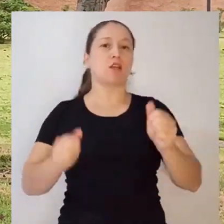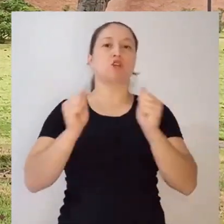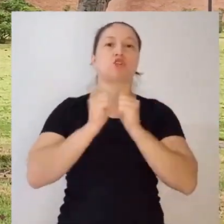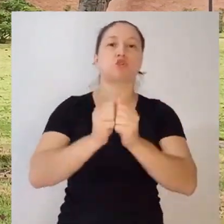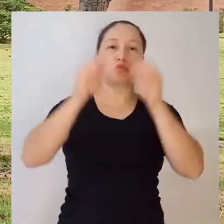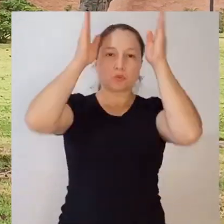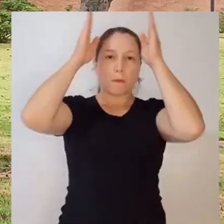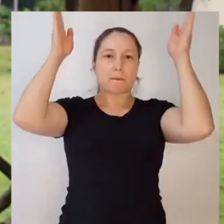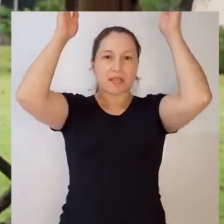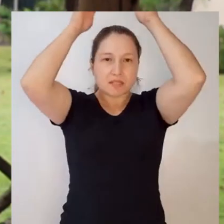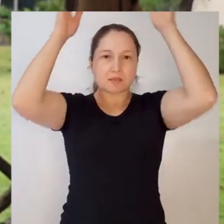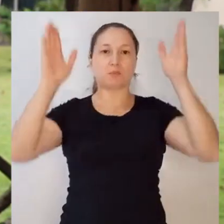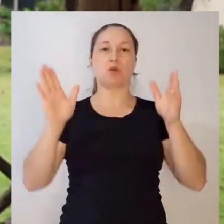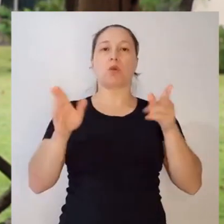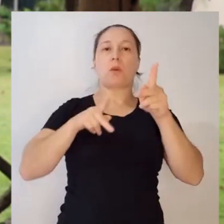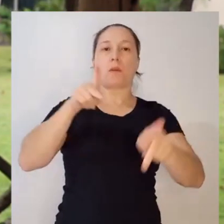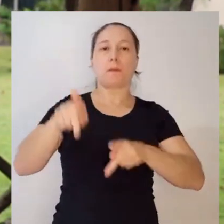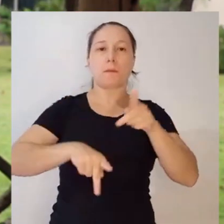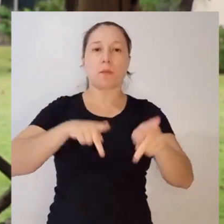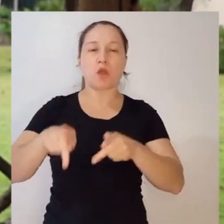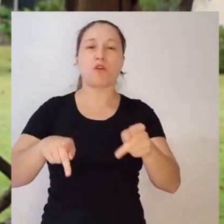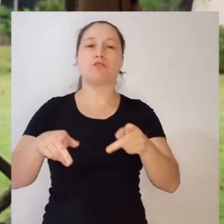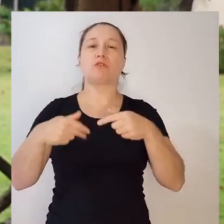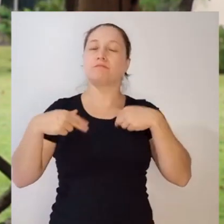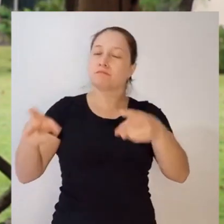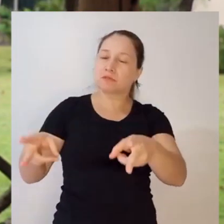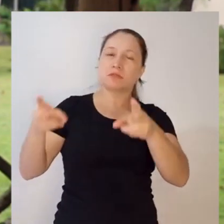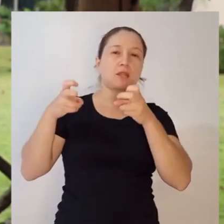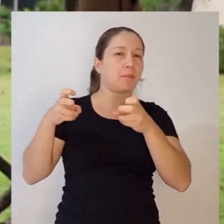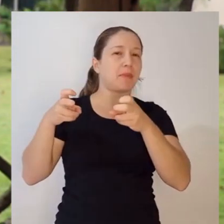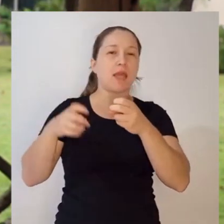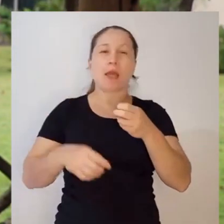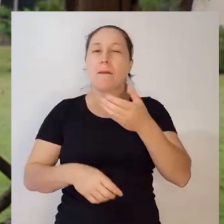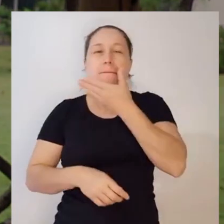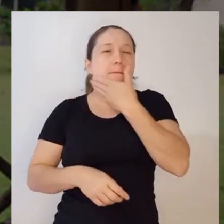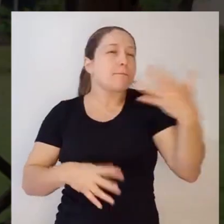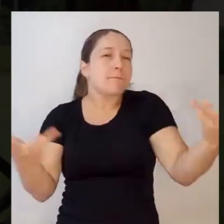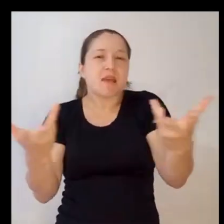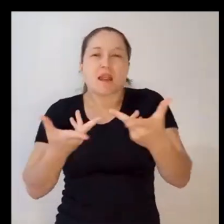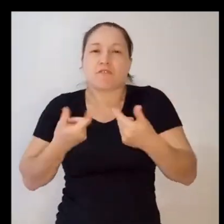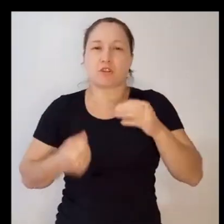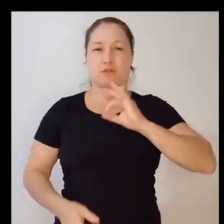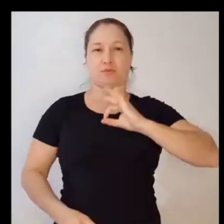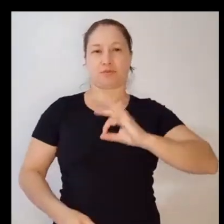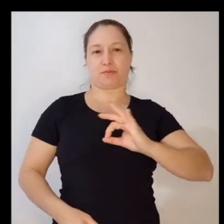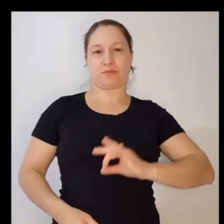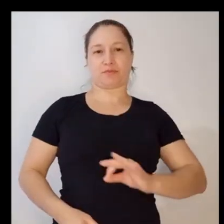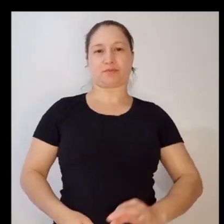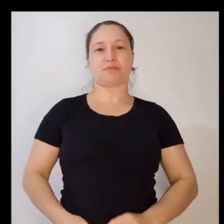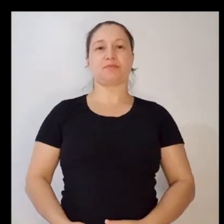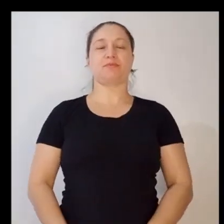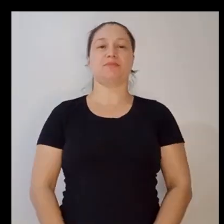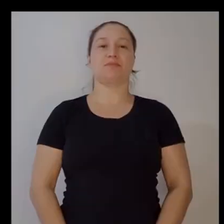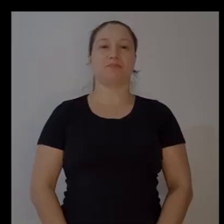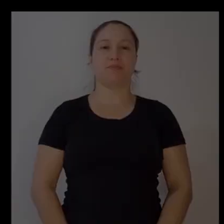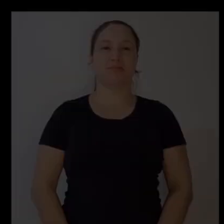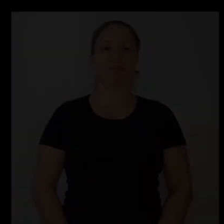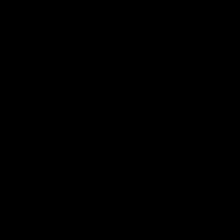junto ao bispo, a relação junto ao povo. Vale muito a pena ser padre. Música Música